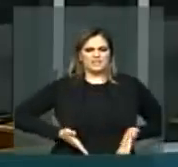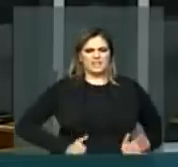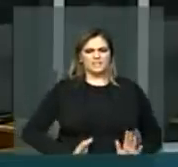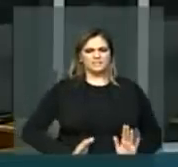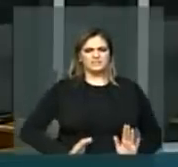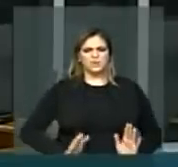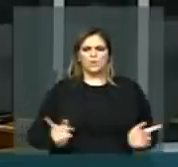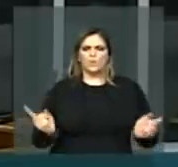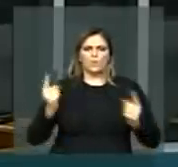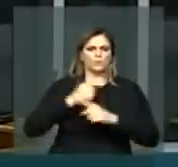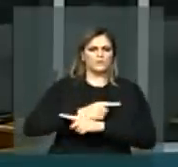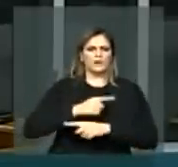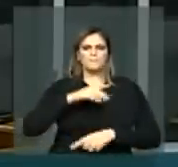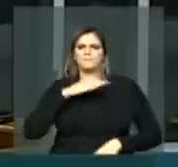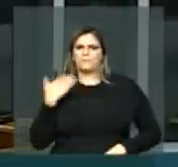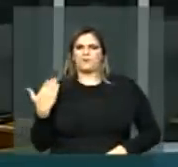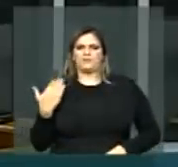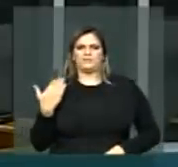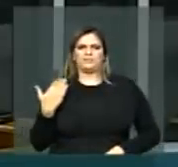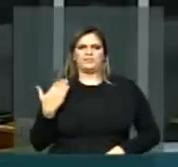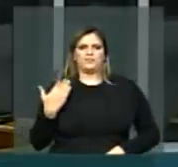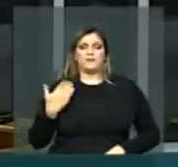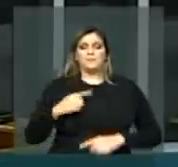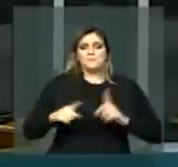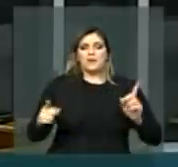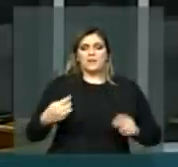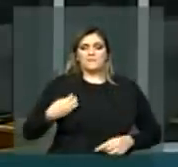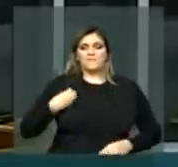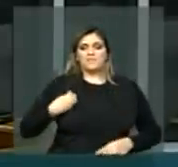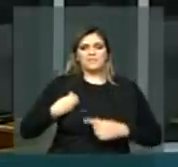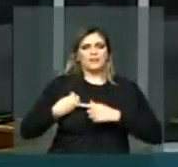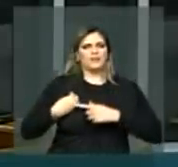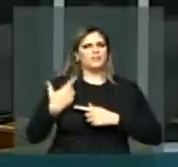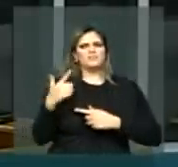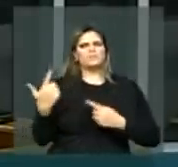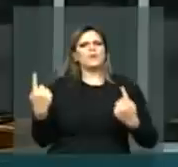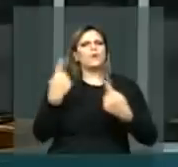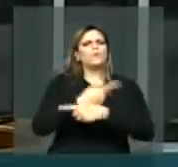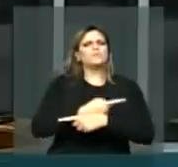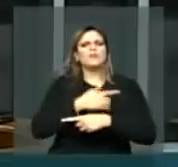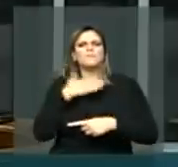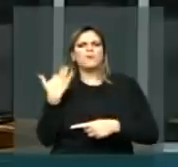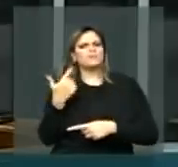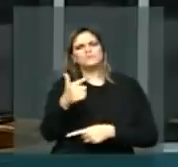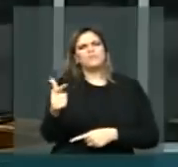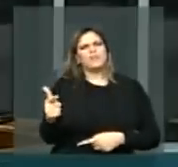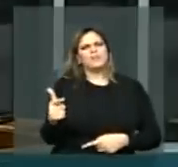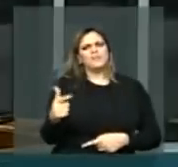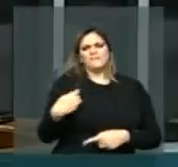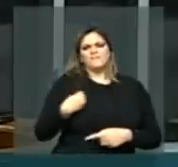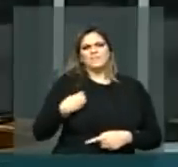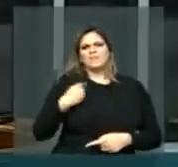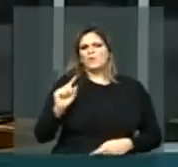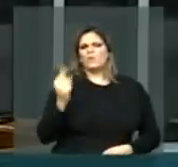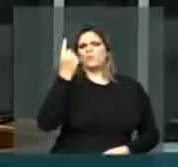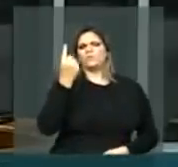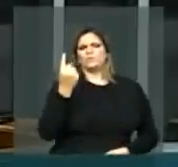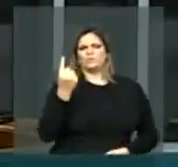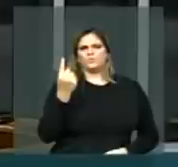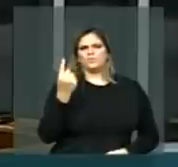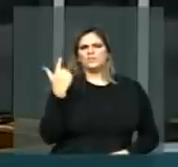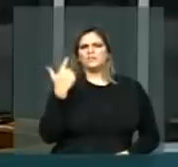A vida, senhor presidente, não tem contrário, não tem oposto, é única,